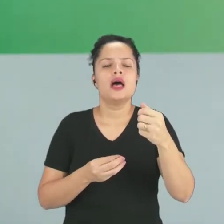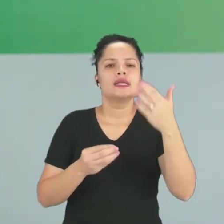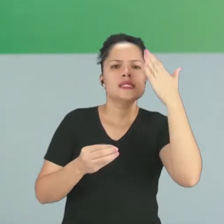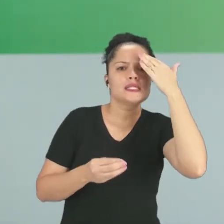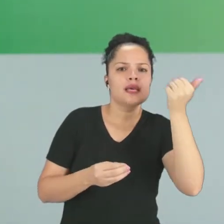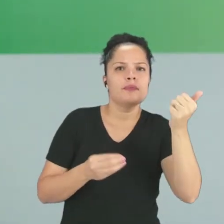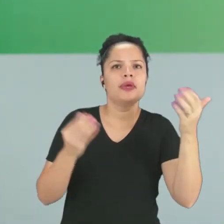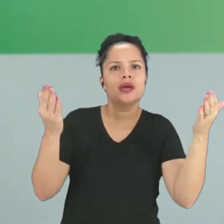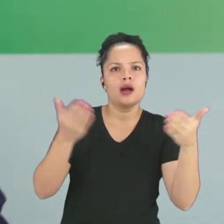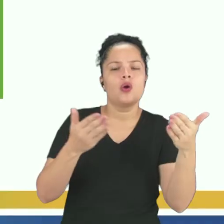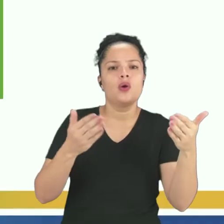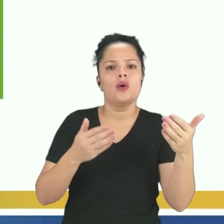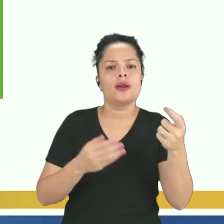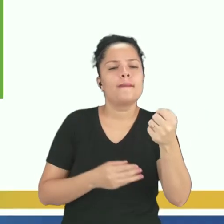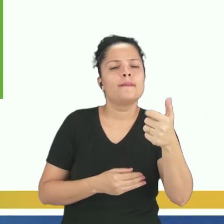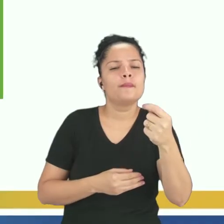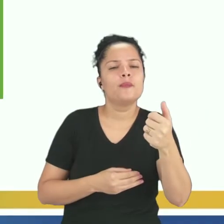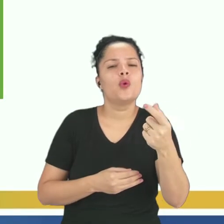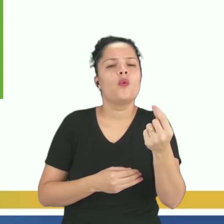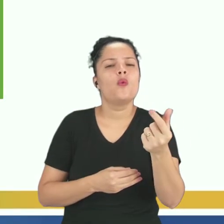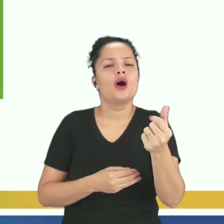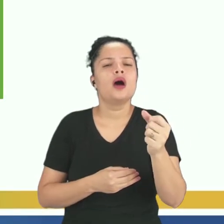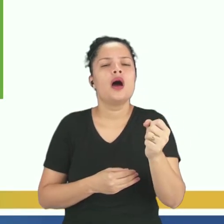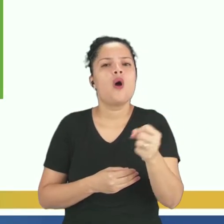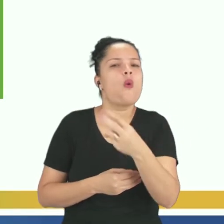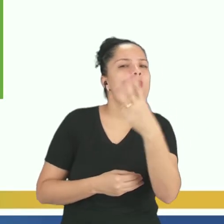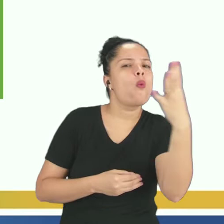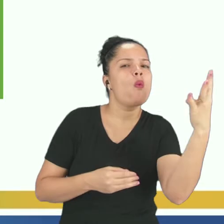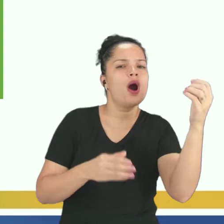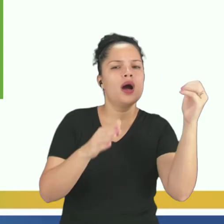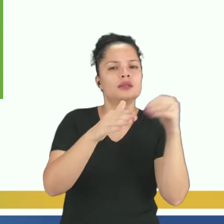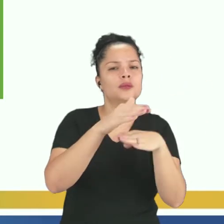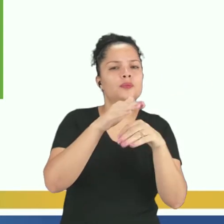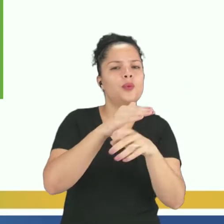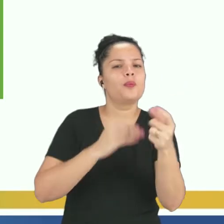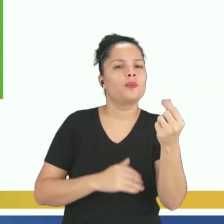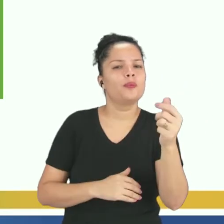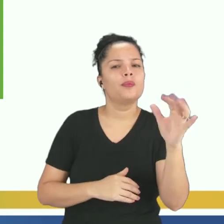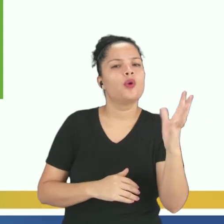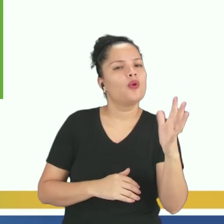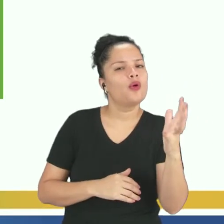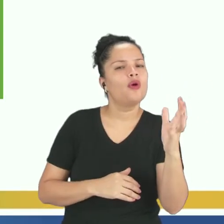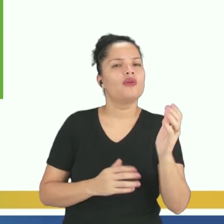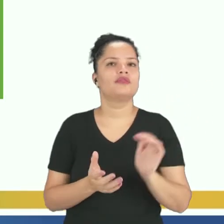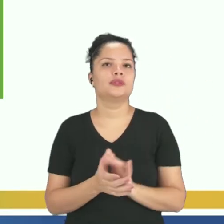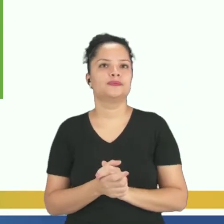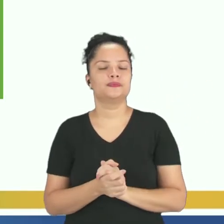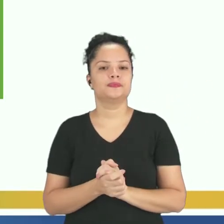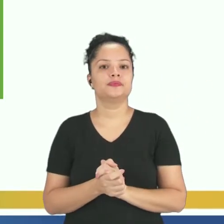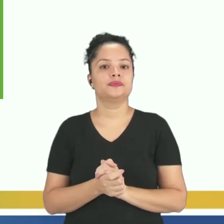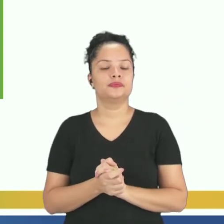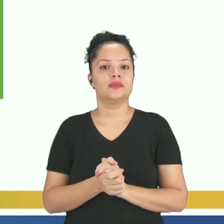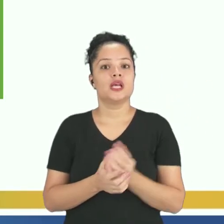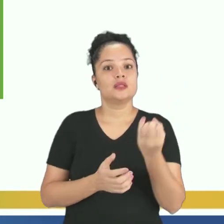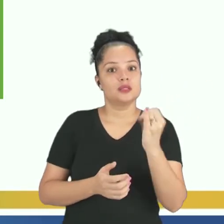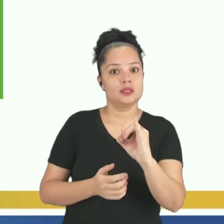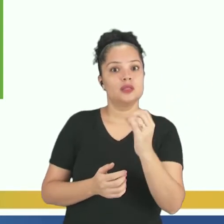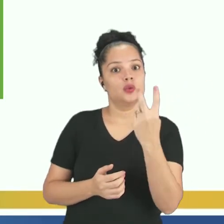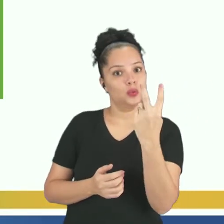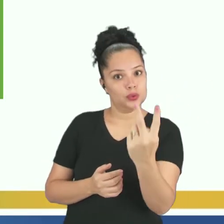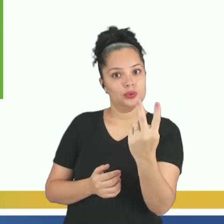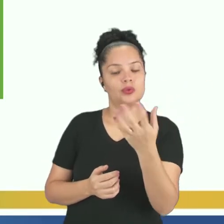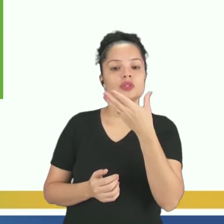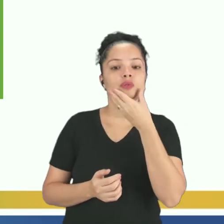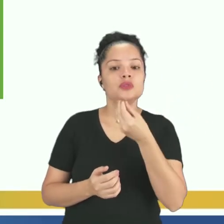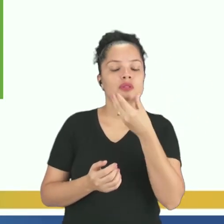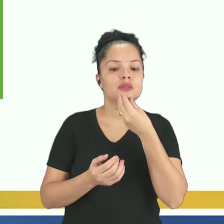cofre. Então, primeiro, vamos aqui refletir em cima do problema. É como se ele estivesse um do lado do outro, né, e